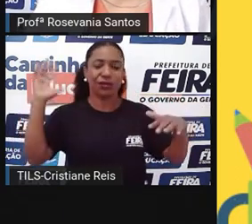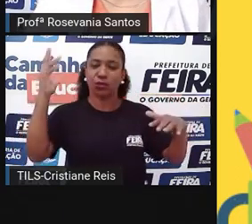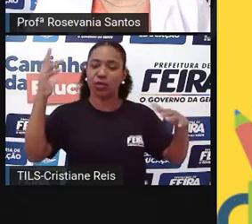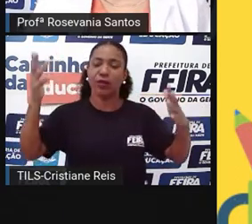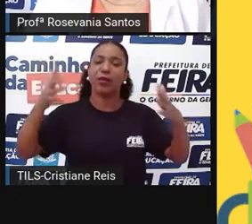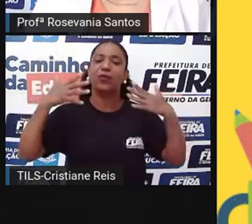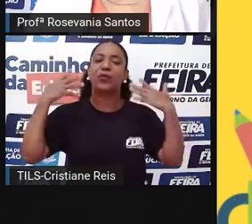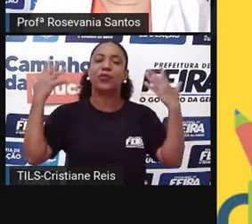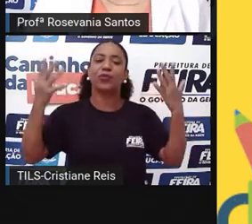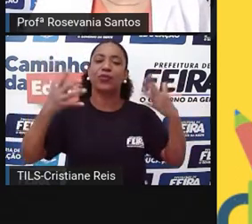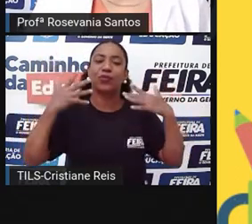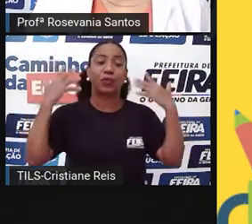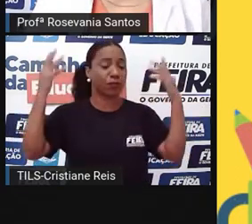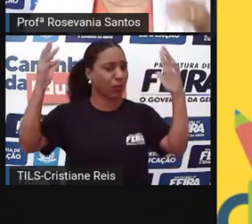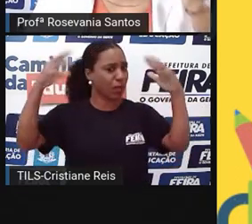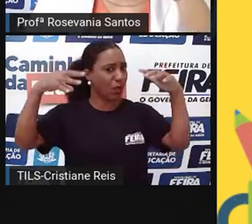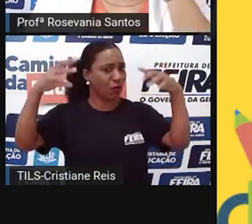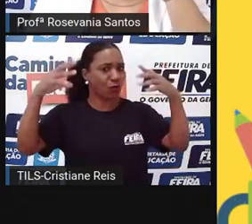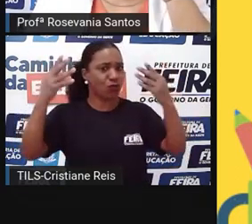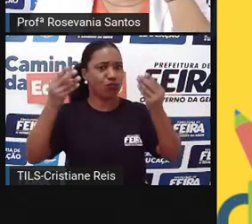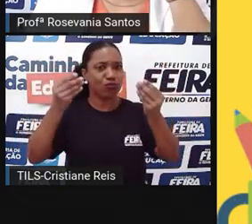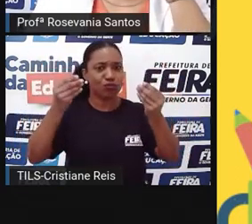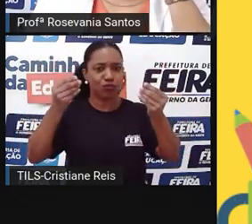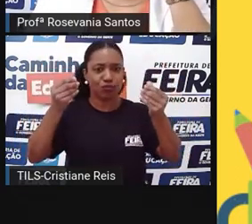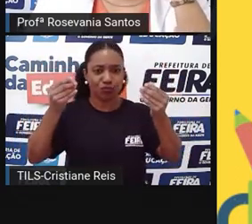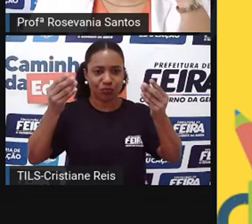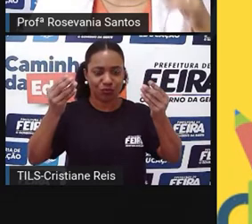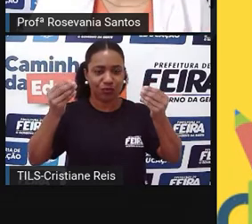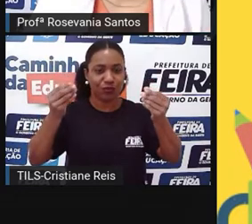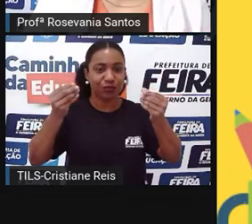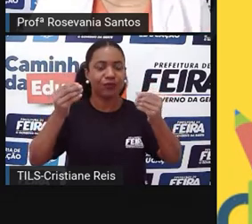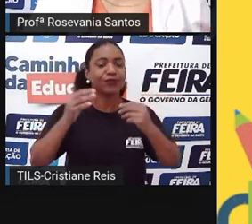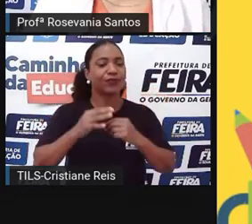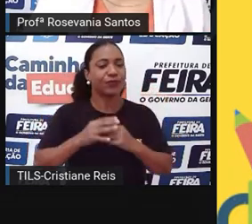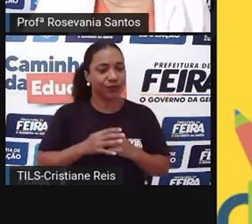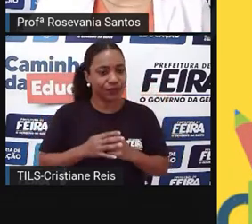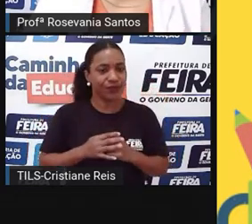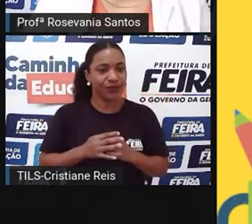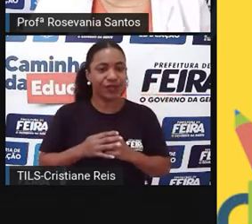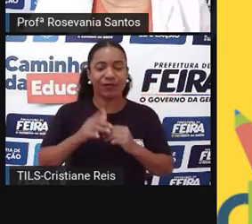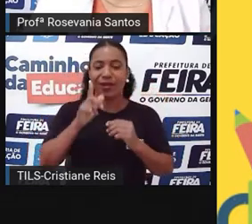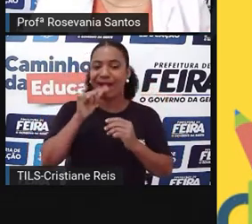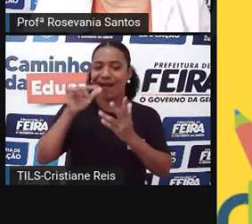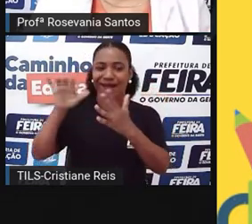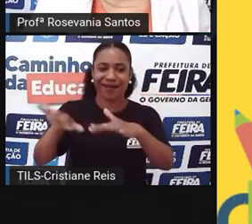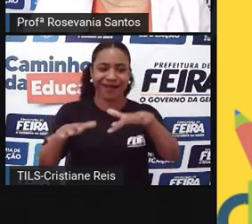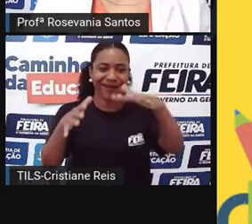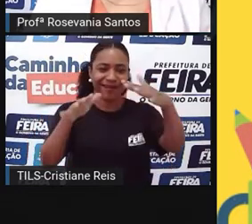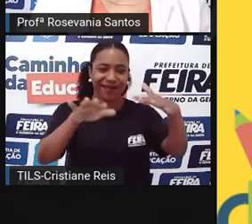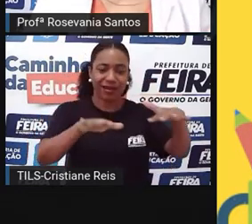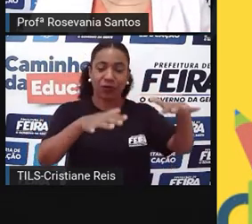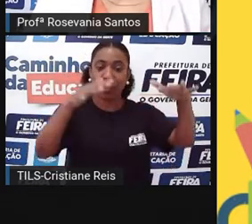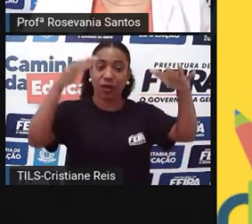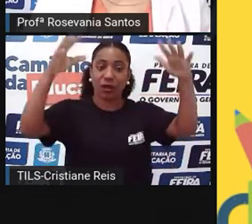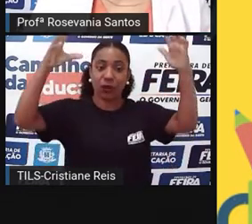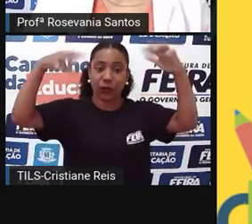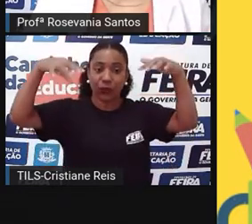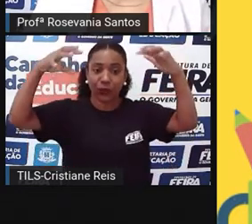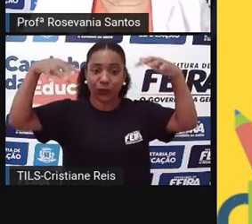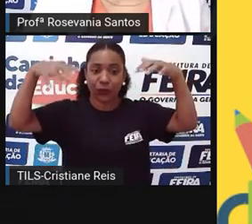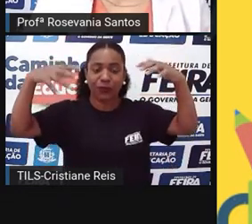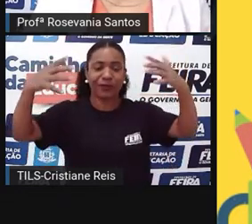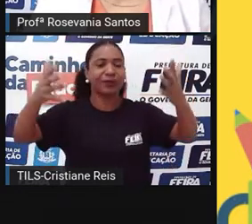úmido. E aí, o que a gente vai perceber? Se aqui é mais úmido, porque tem uma quantidade maior de chuva, e é tropical,